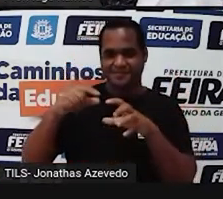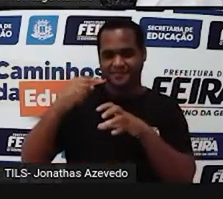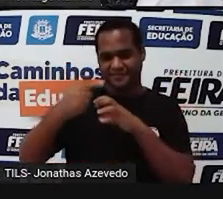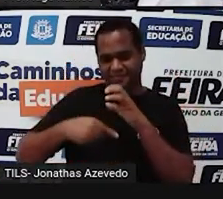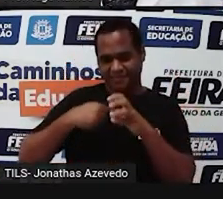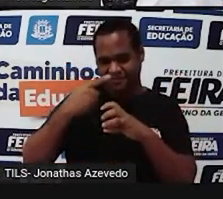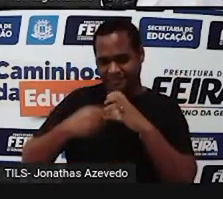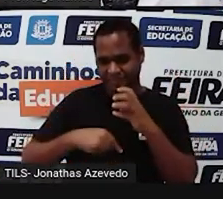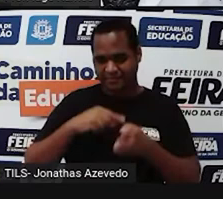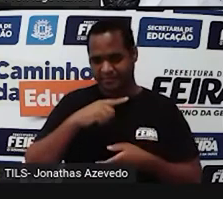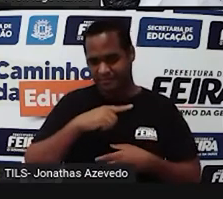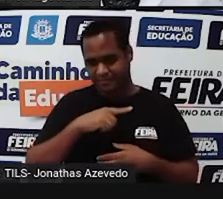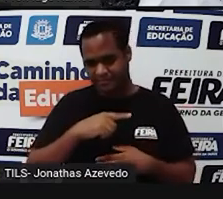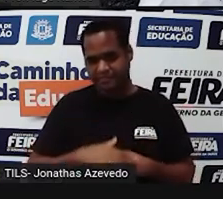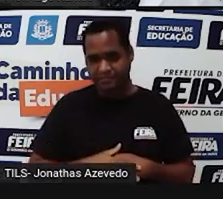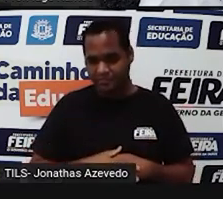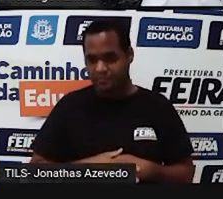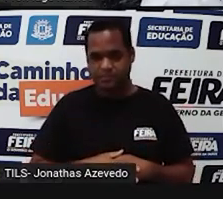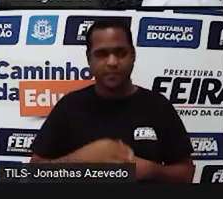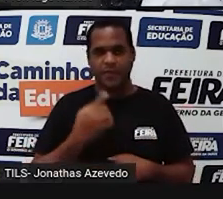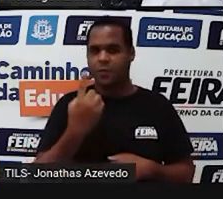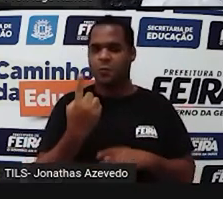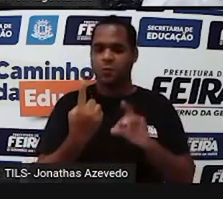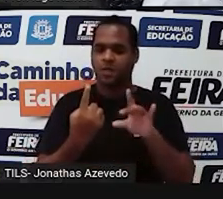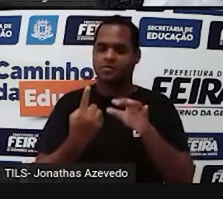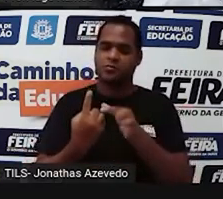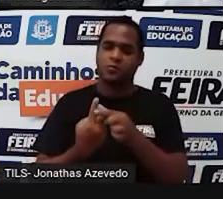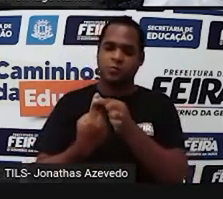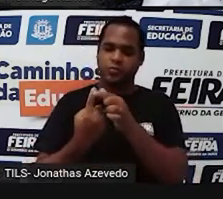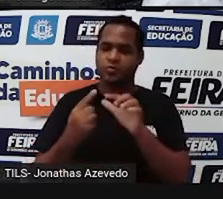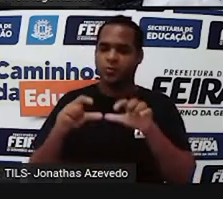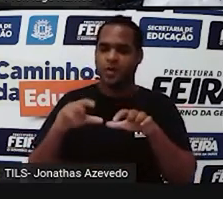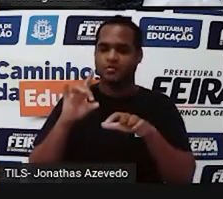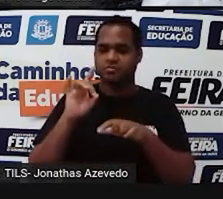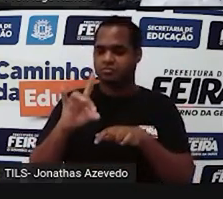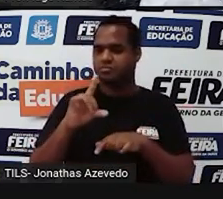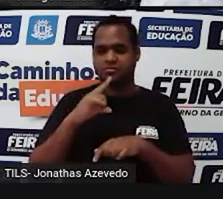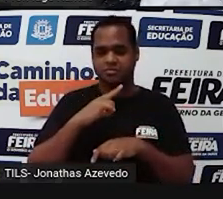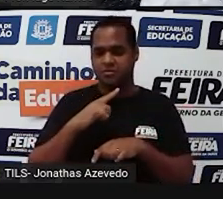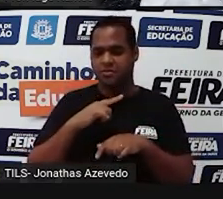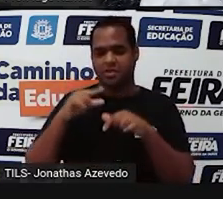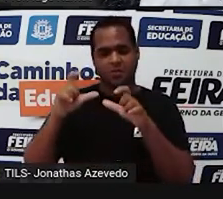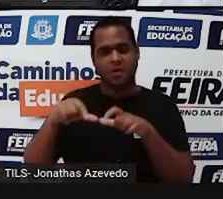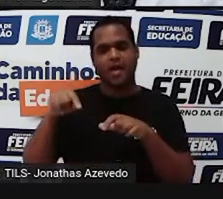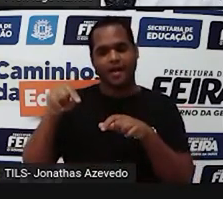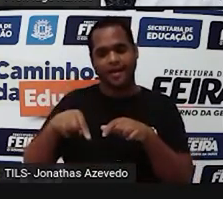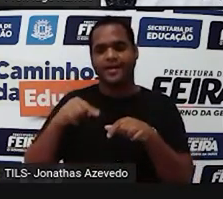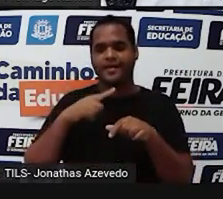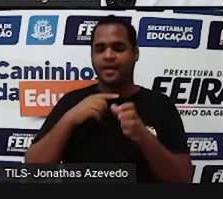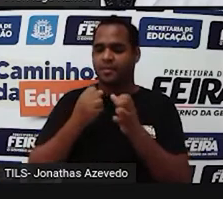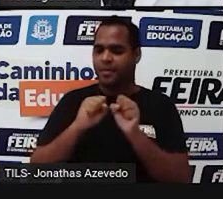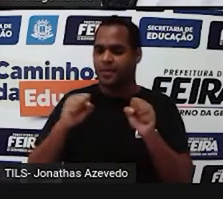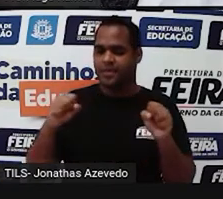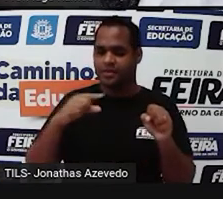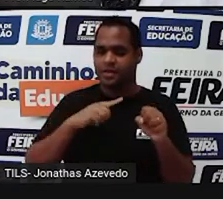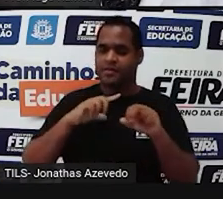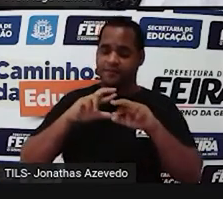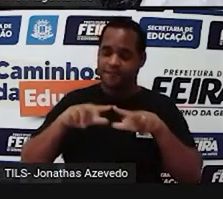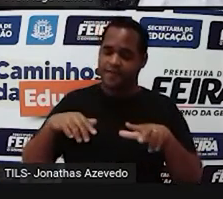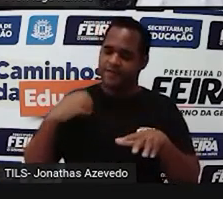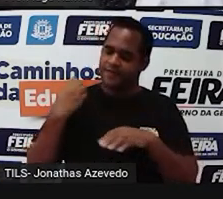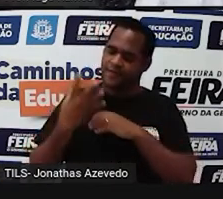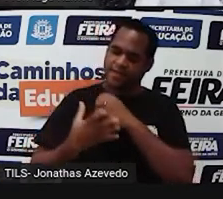né? E existe um local, existe um continente, onde tem uma grande contribuição